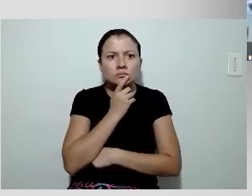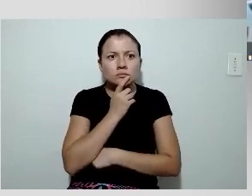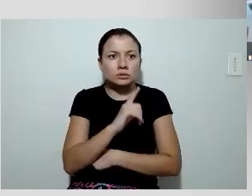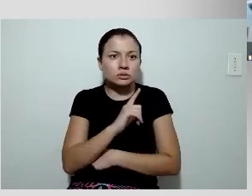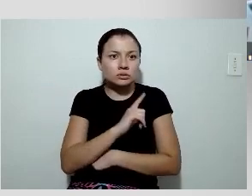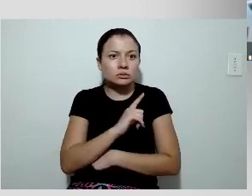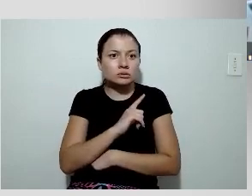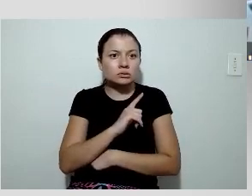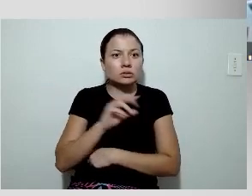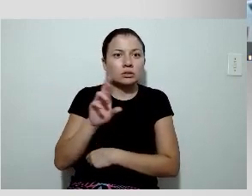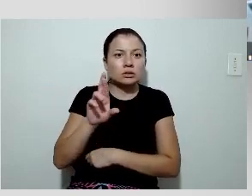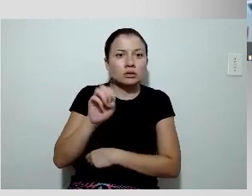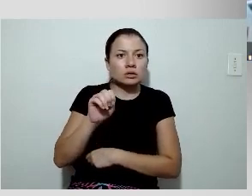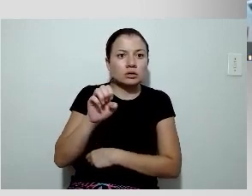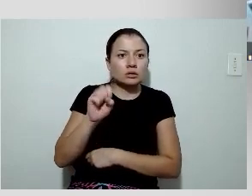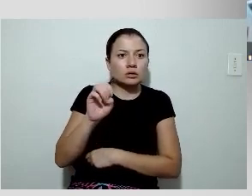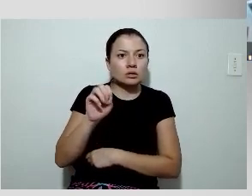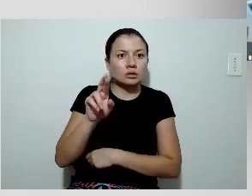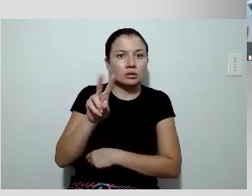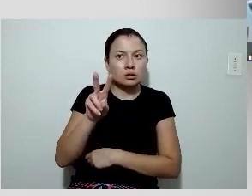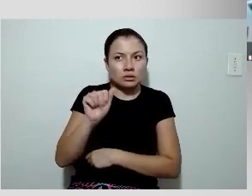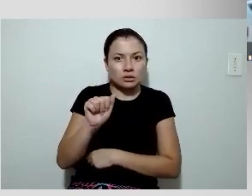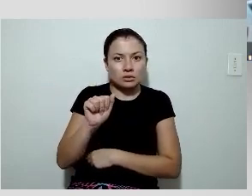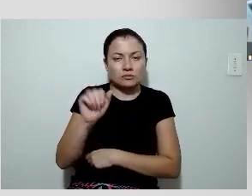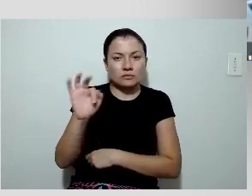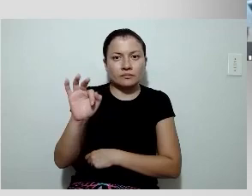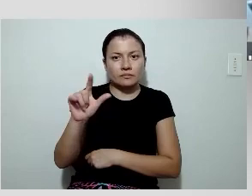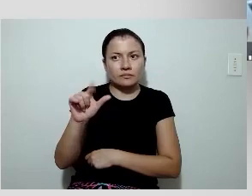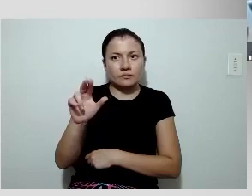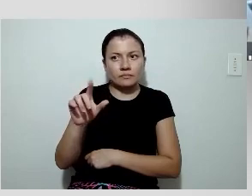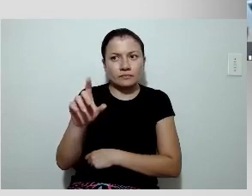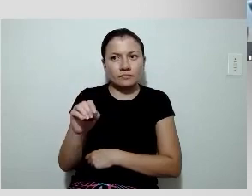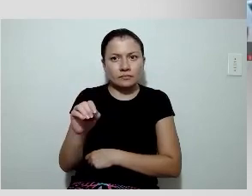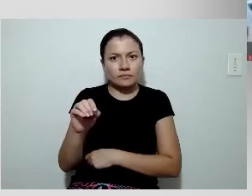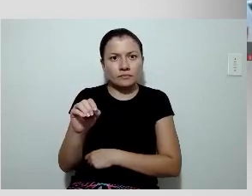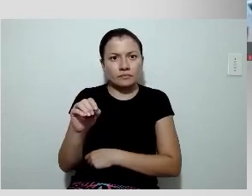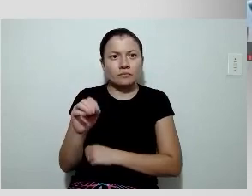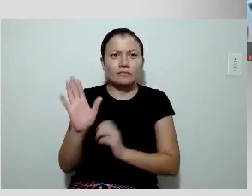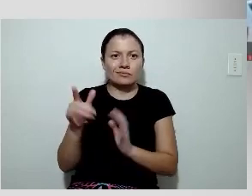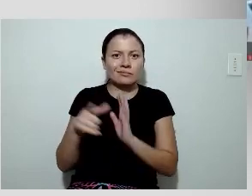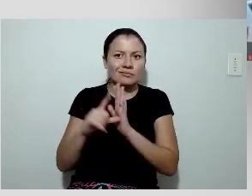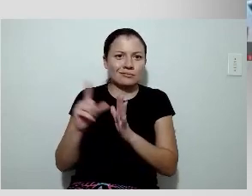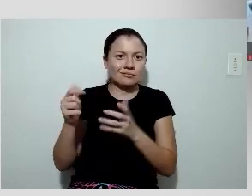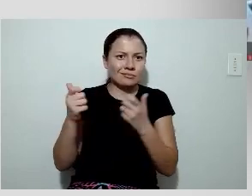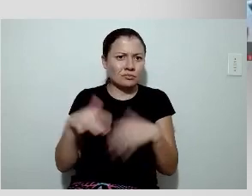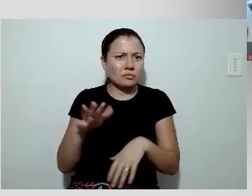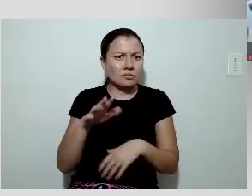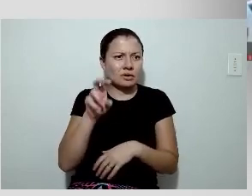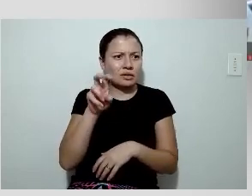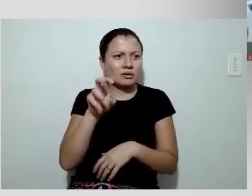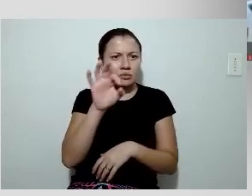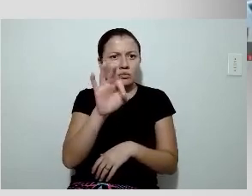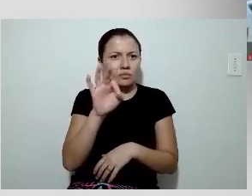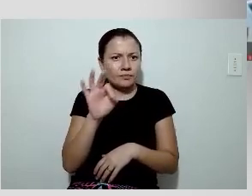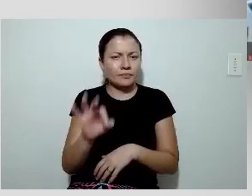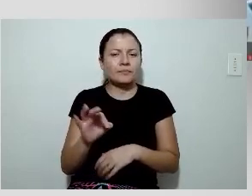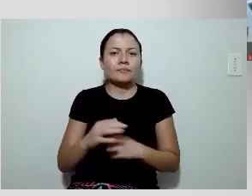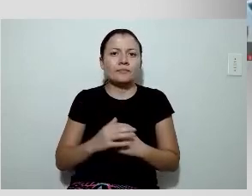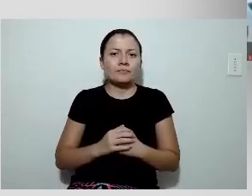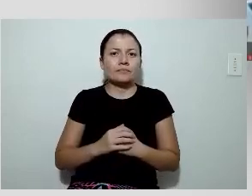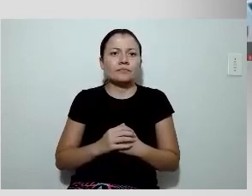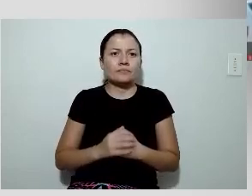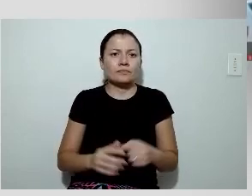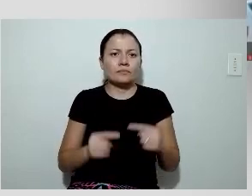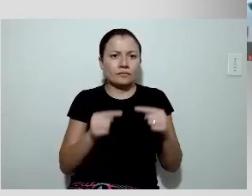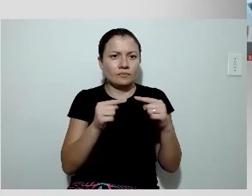inadequada como o Cláudio como o Cláudio comentou e como de 5% que é quantificada na região